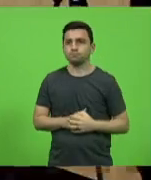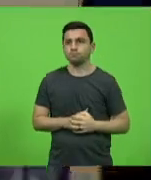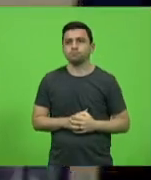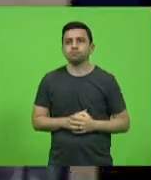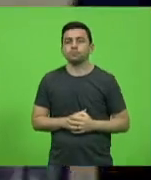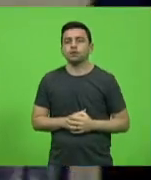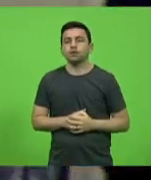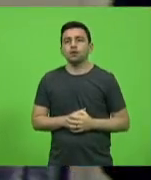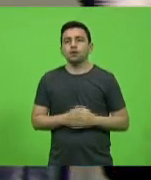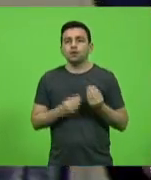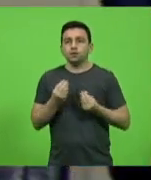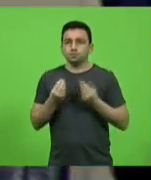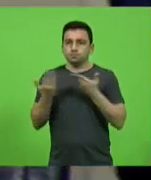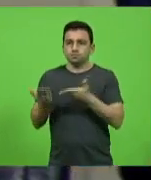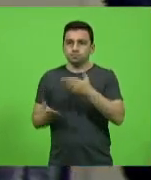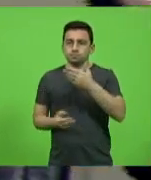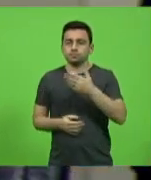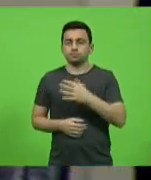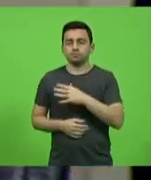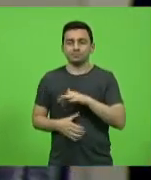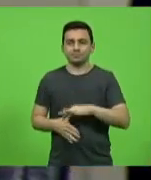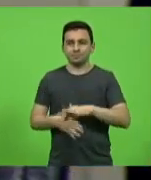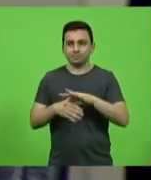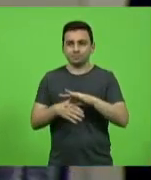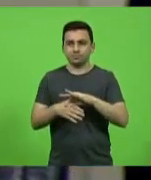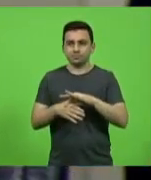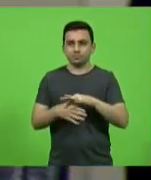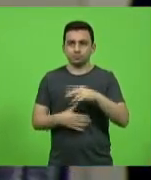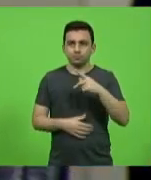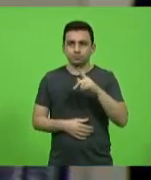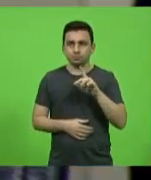vota a líder, deputada Paulinha, do PDT.